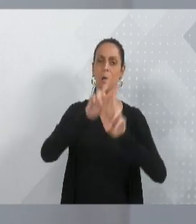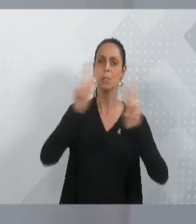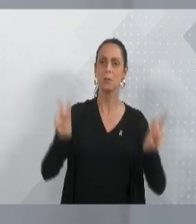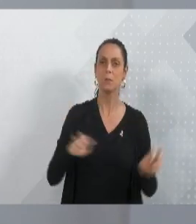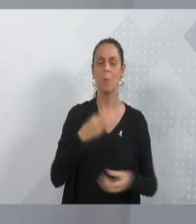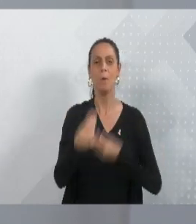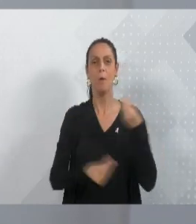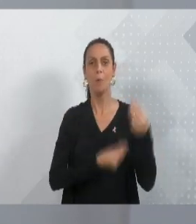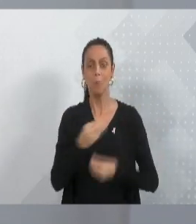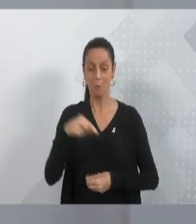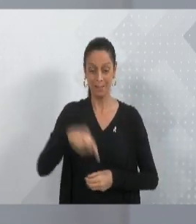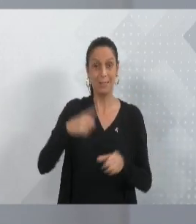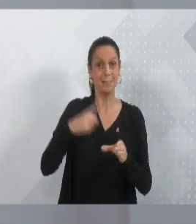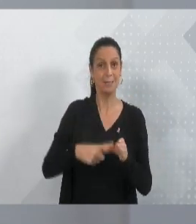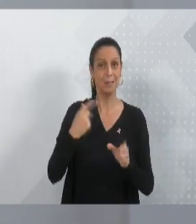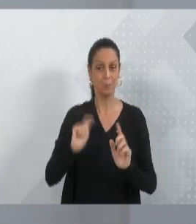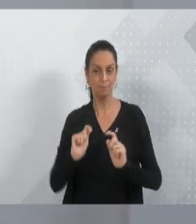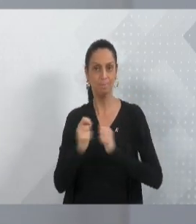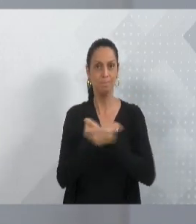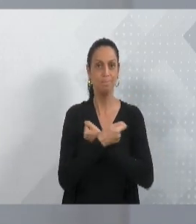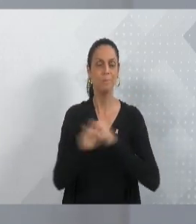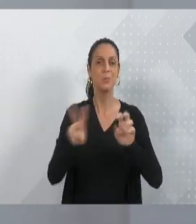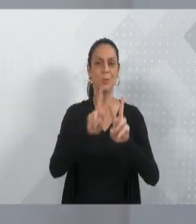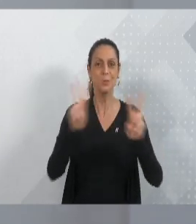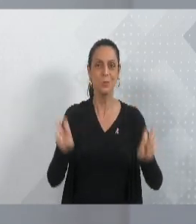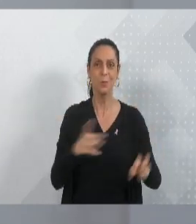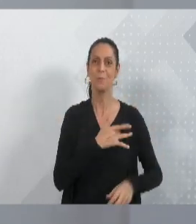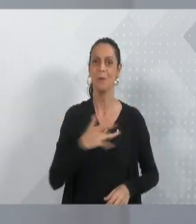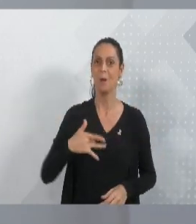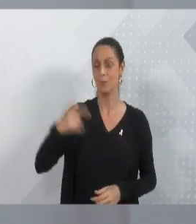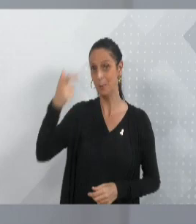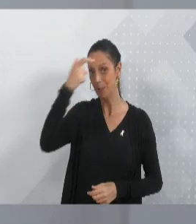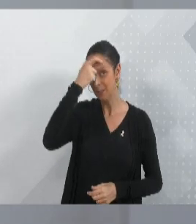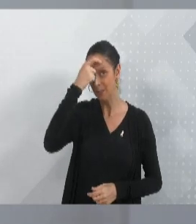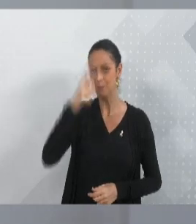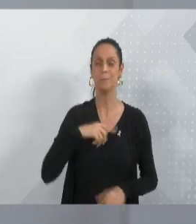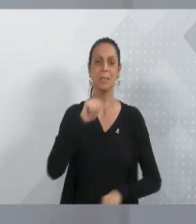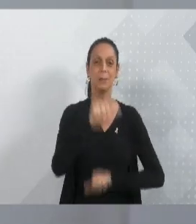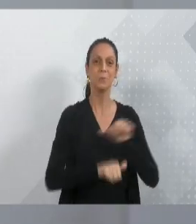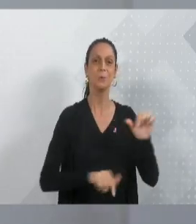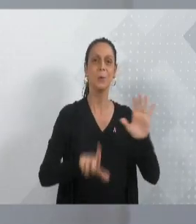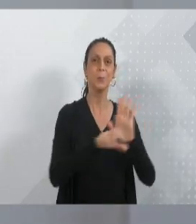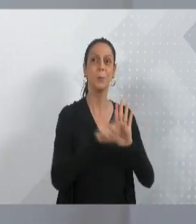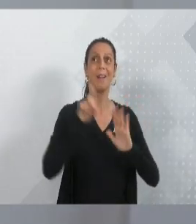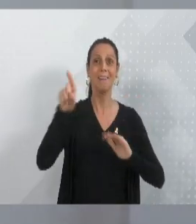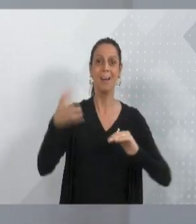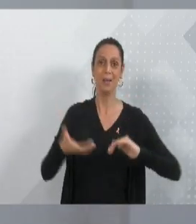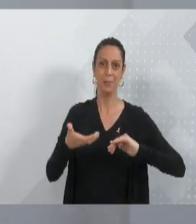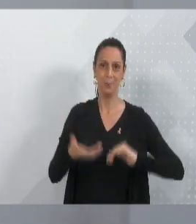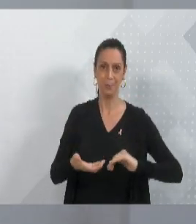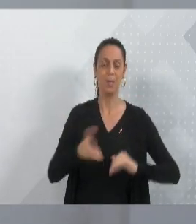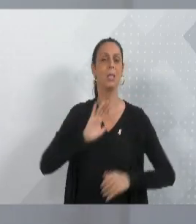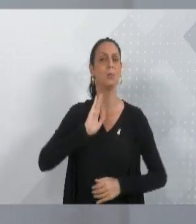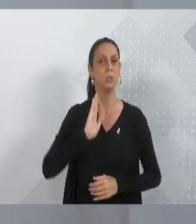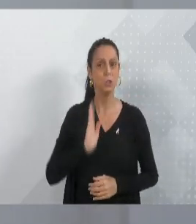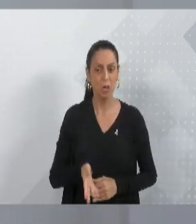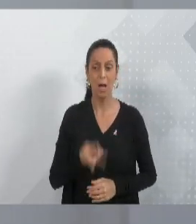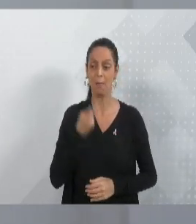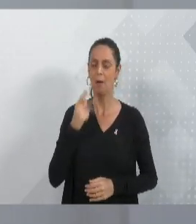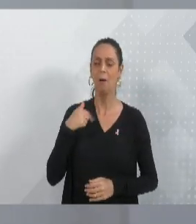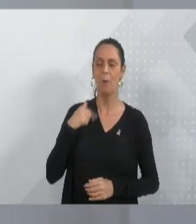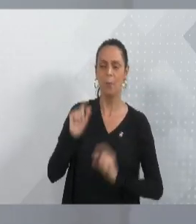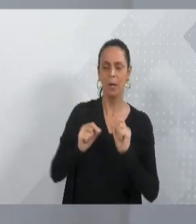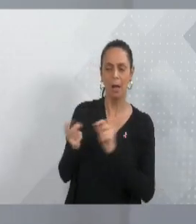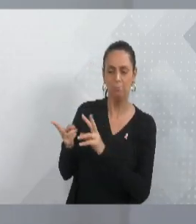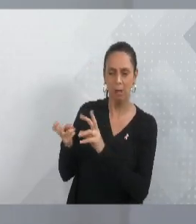cidade precisa se adequar na questão da saúde mental. Nós tivemos uma modificação de legislação no Congresso e eu venho chamando a atenção de como percebo, no